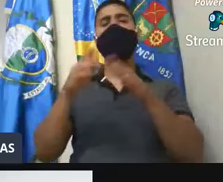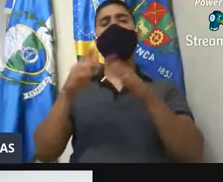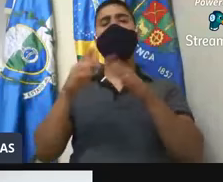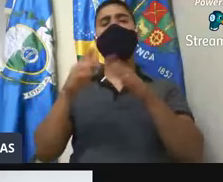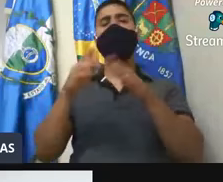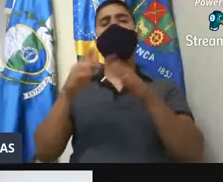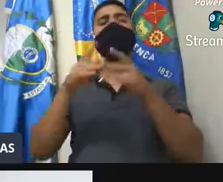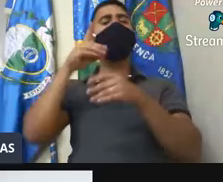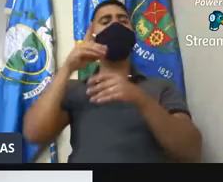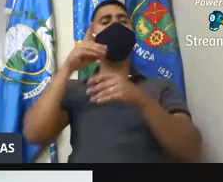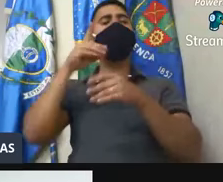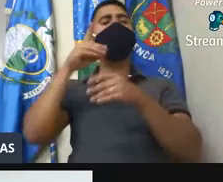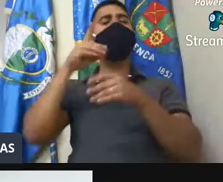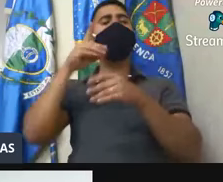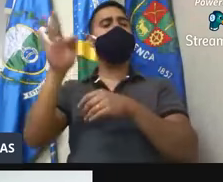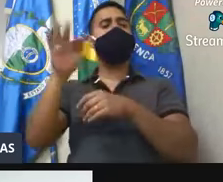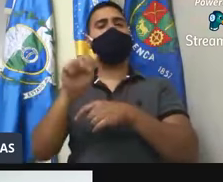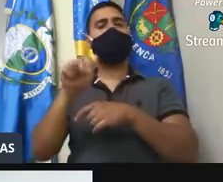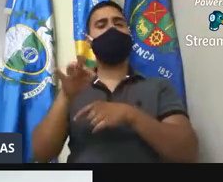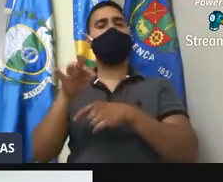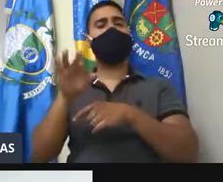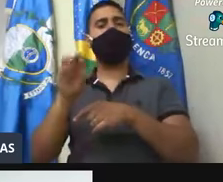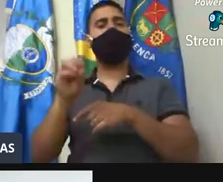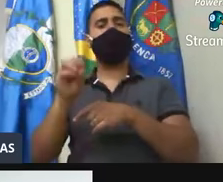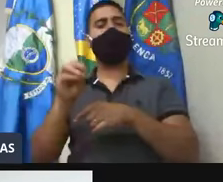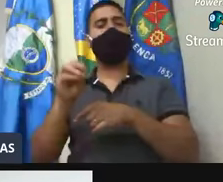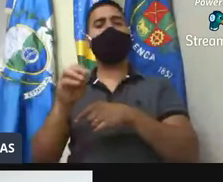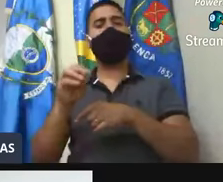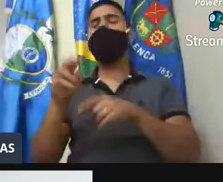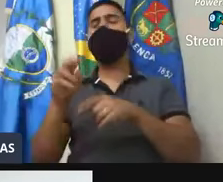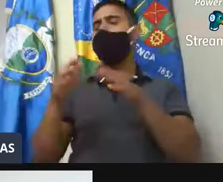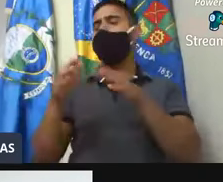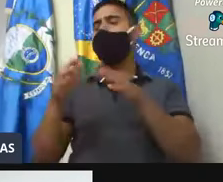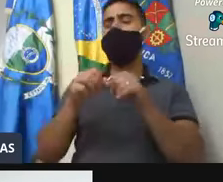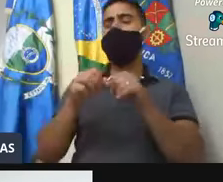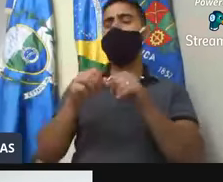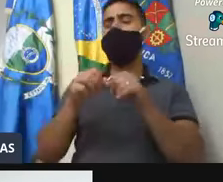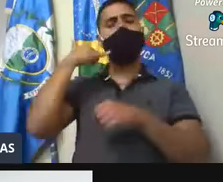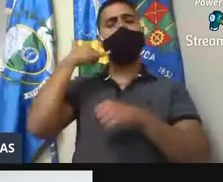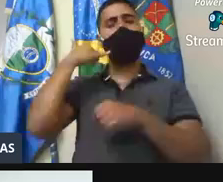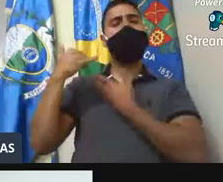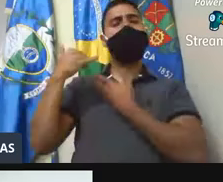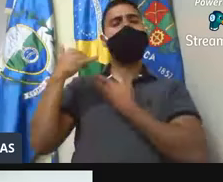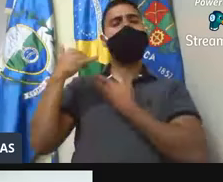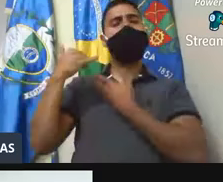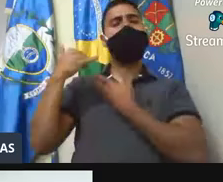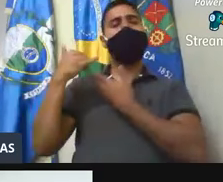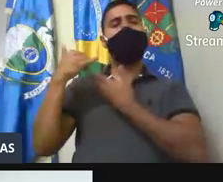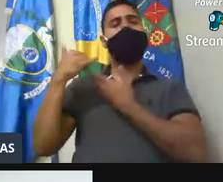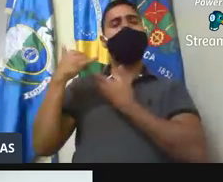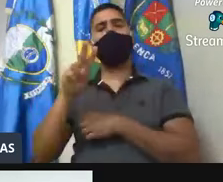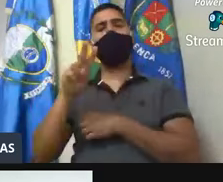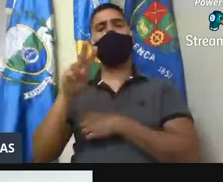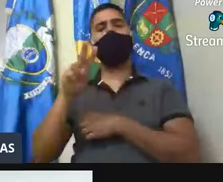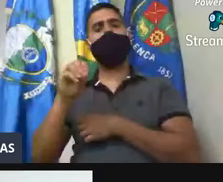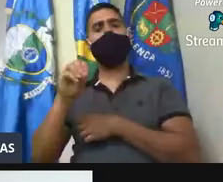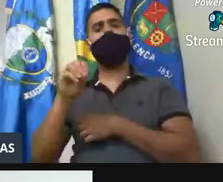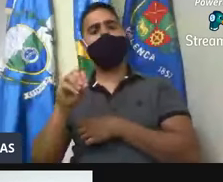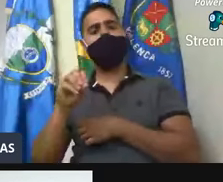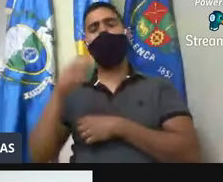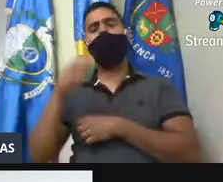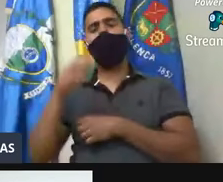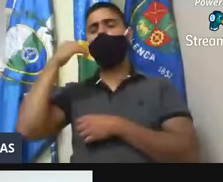e ele pediu que eu fosse, entrasse em contato com o nosso querido amigo Marivaldo, entrei, liguei para o Marivaldo,